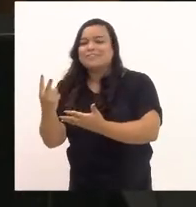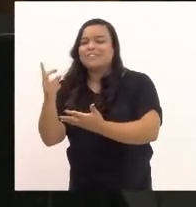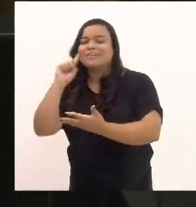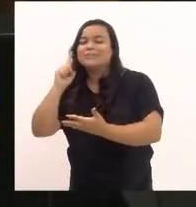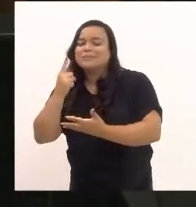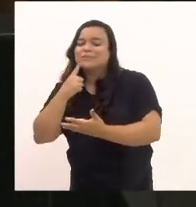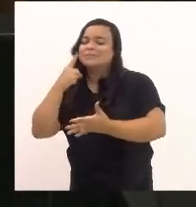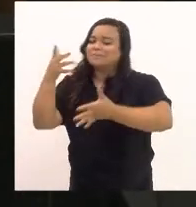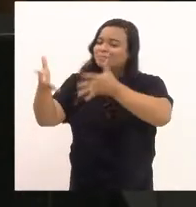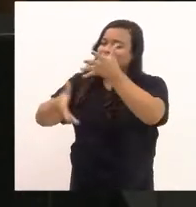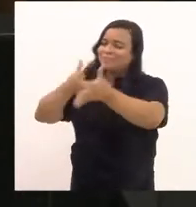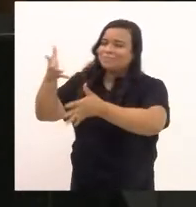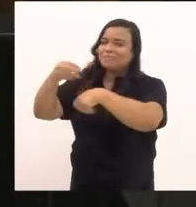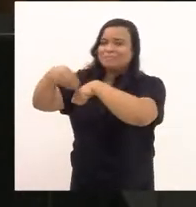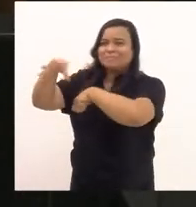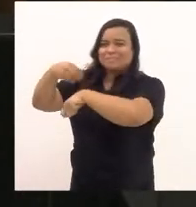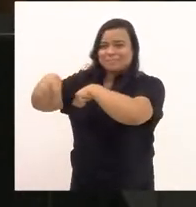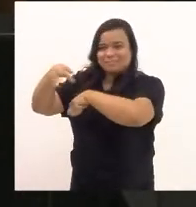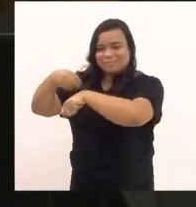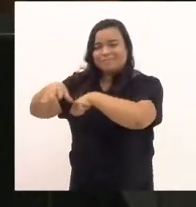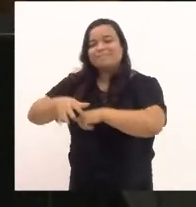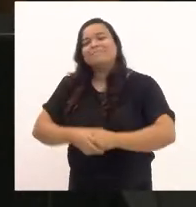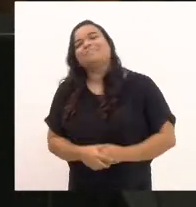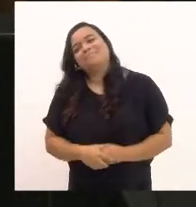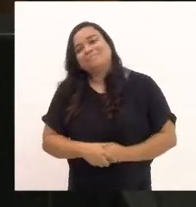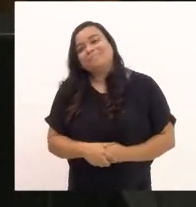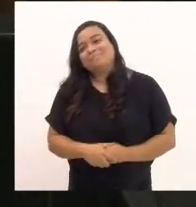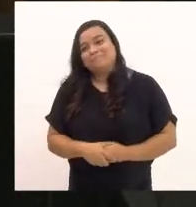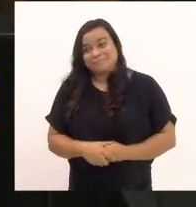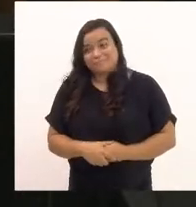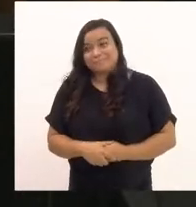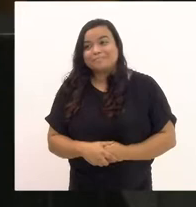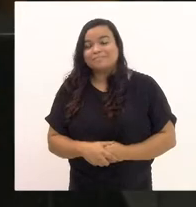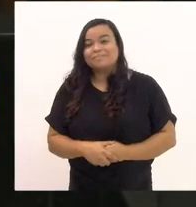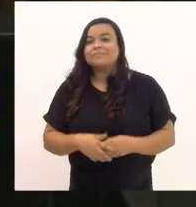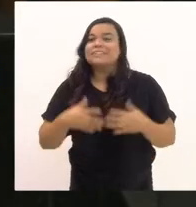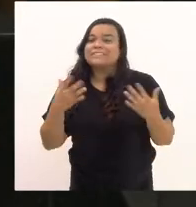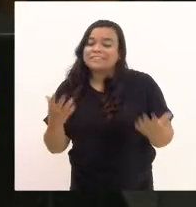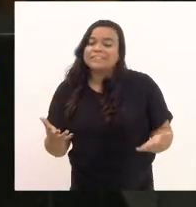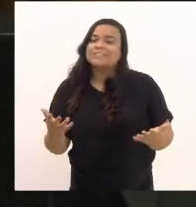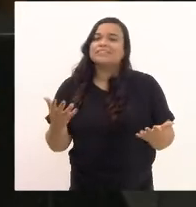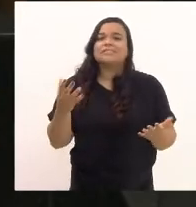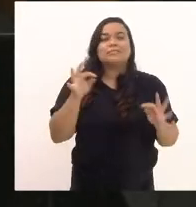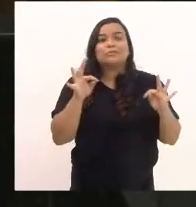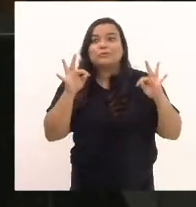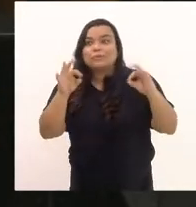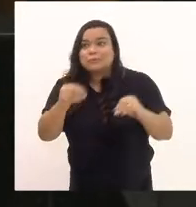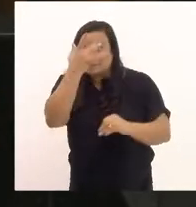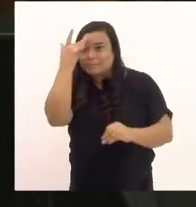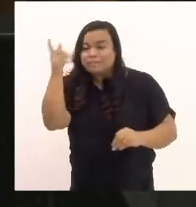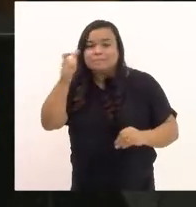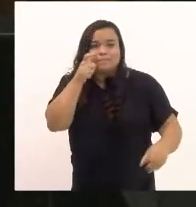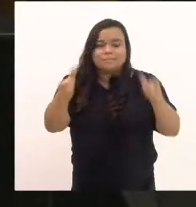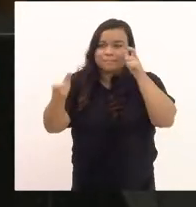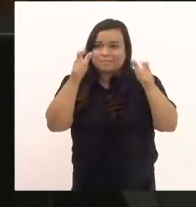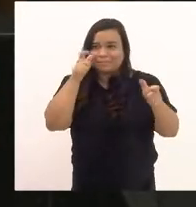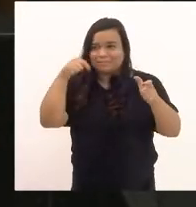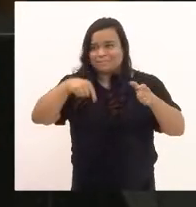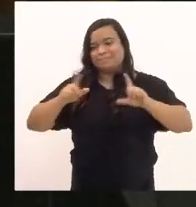aos deficientes auditivos, senhoras e senhores telespectadores